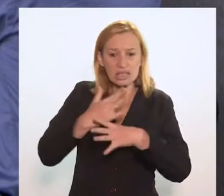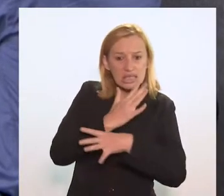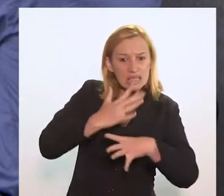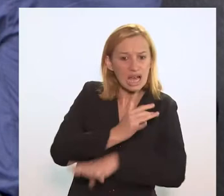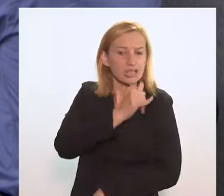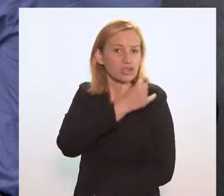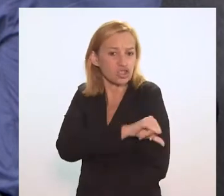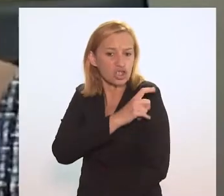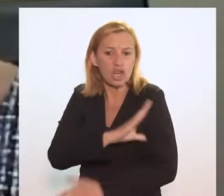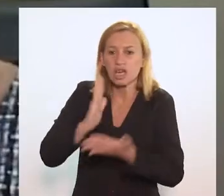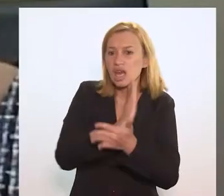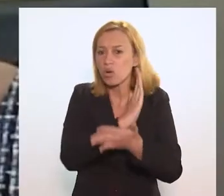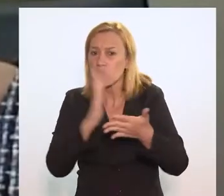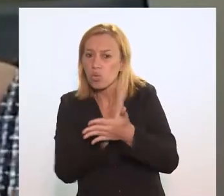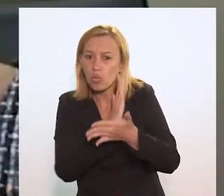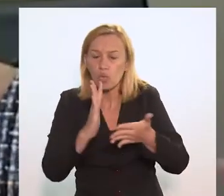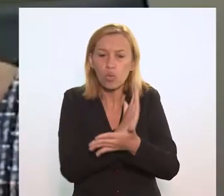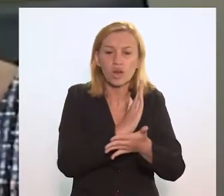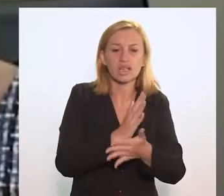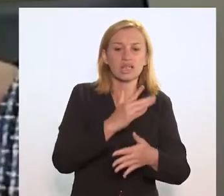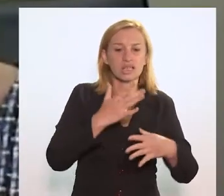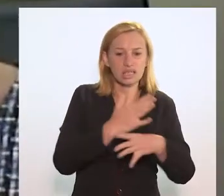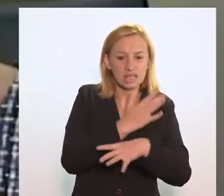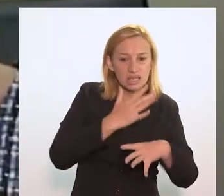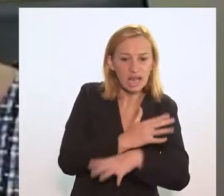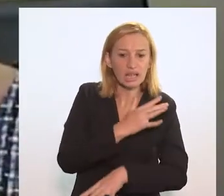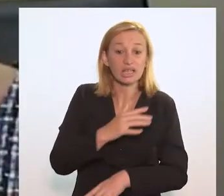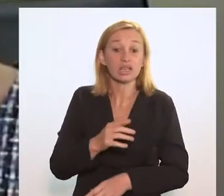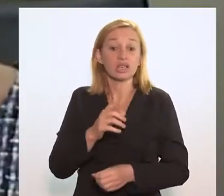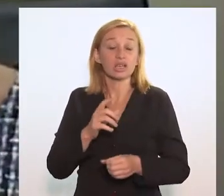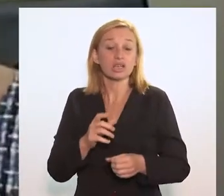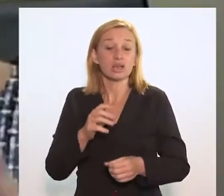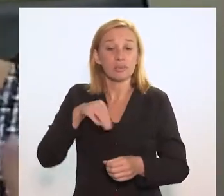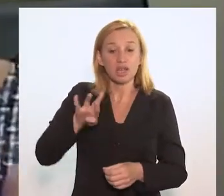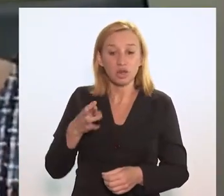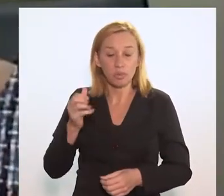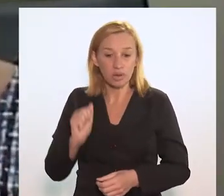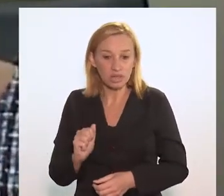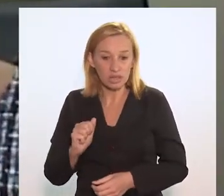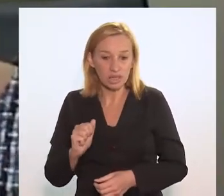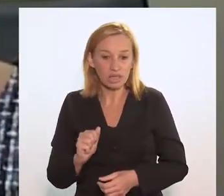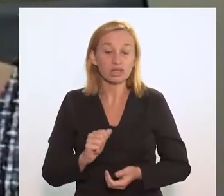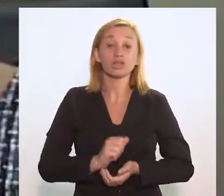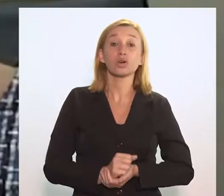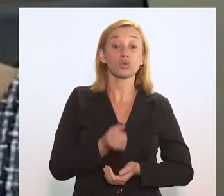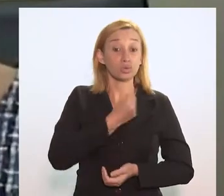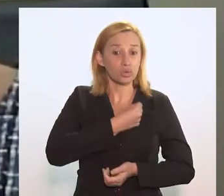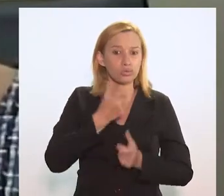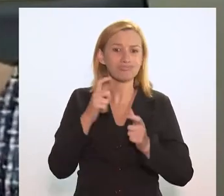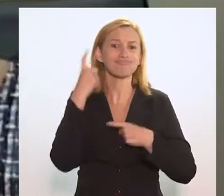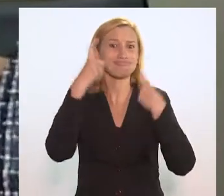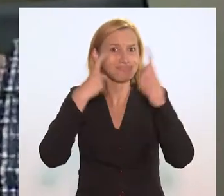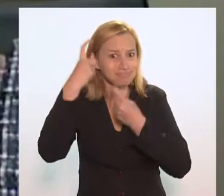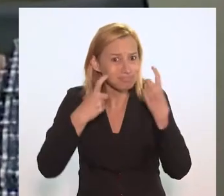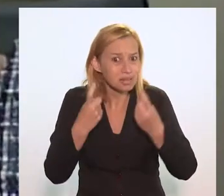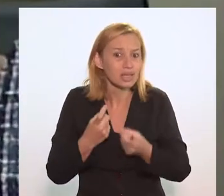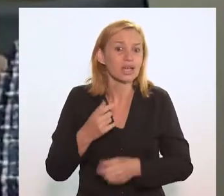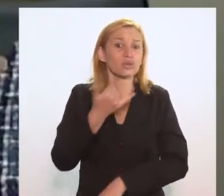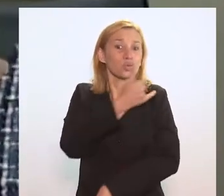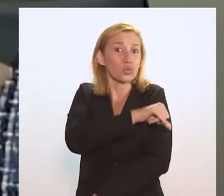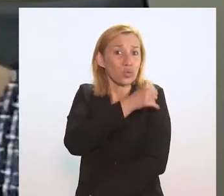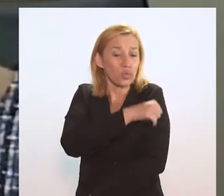do Rio de Janeiro e algumas cidades da região metropolitana, esses índices são preocupantes. No